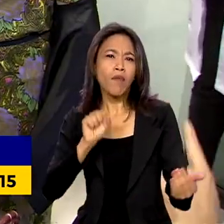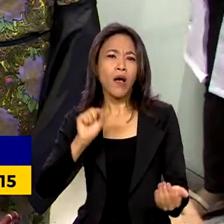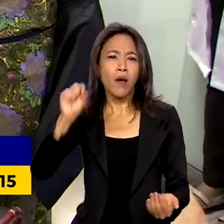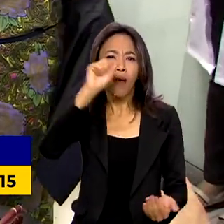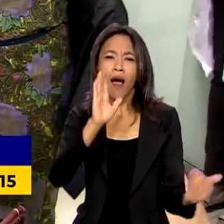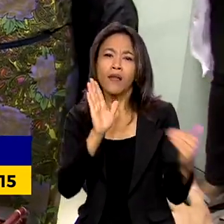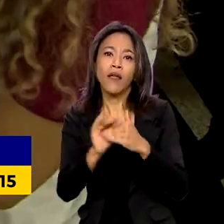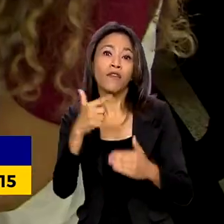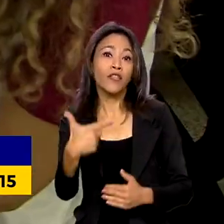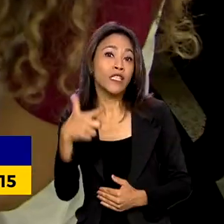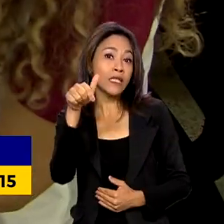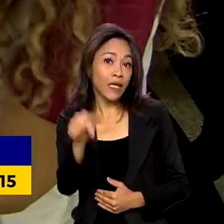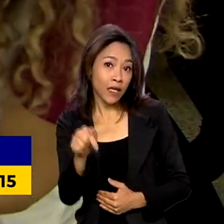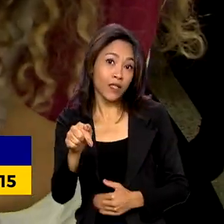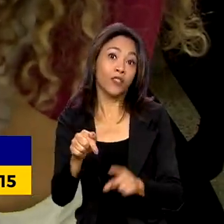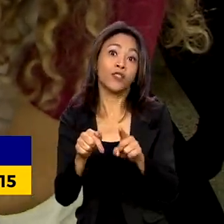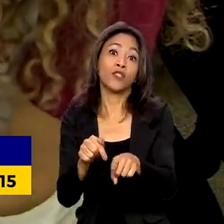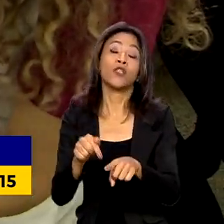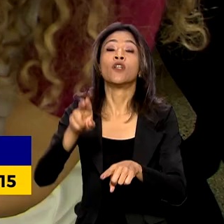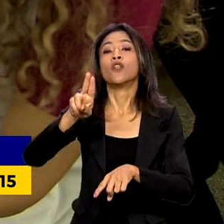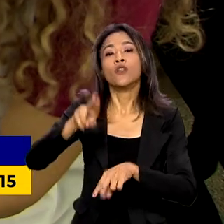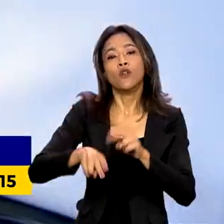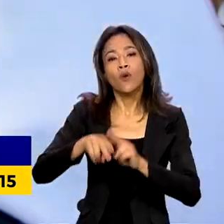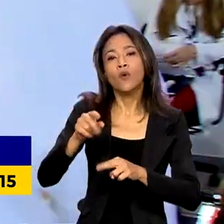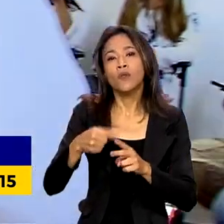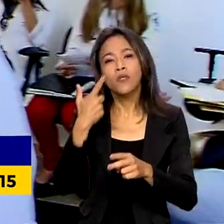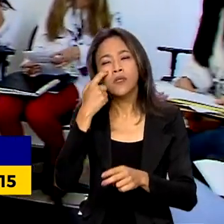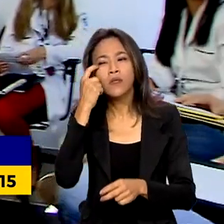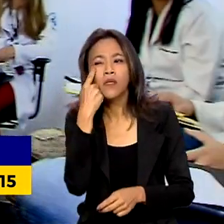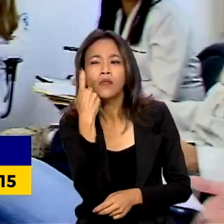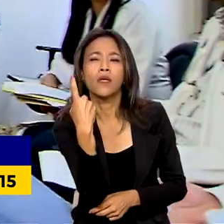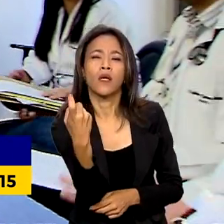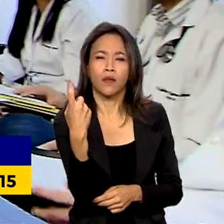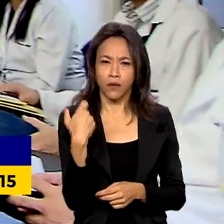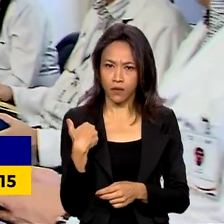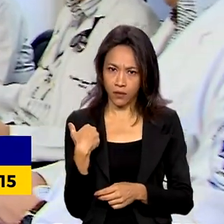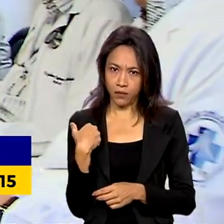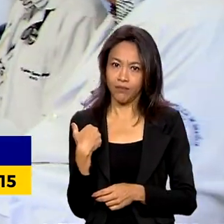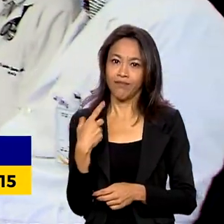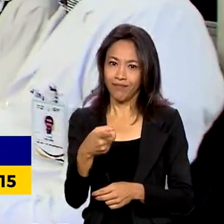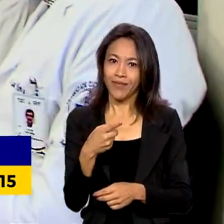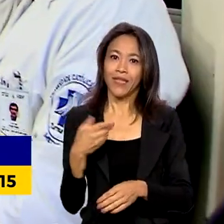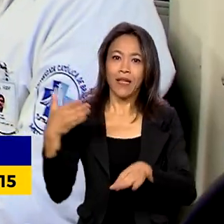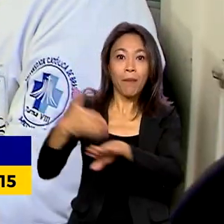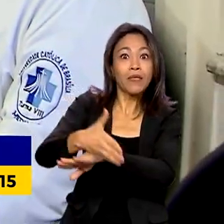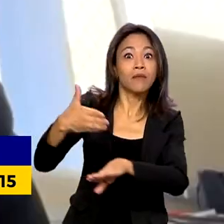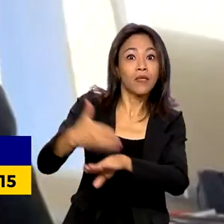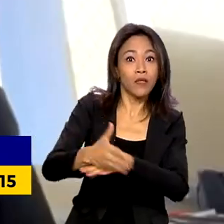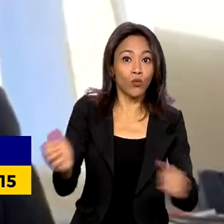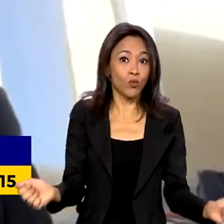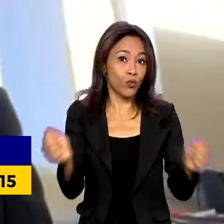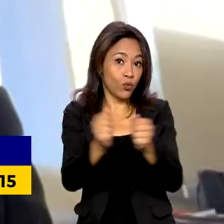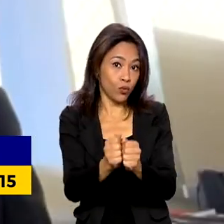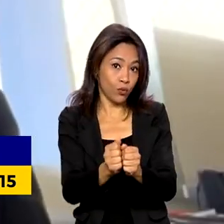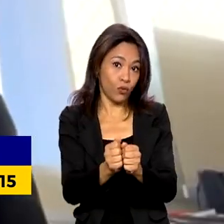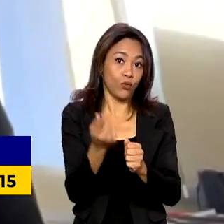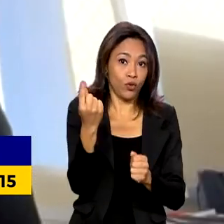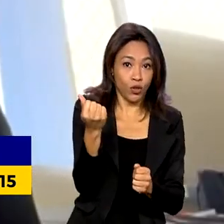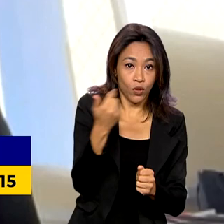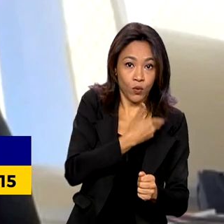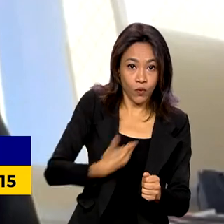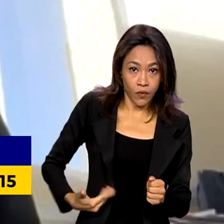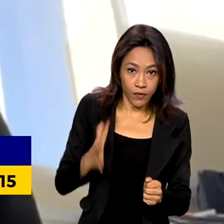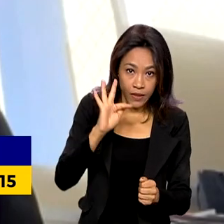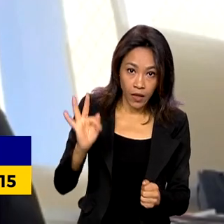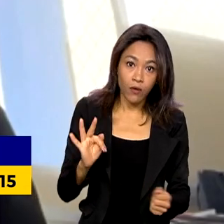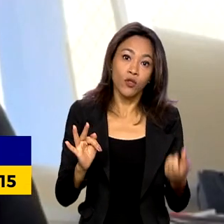para demonstrar interesse em receber médicos pelo programa, na modalidade coparticipação. Após recebermos todas as